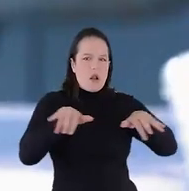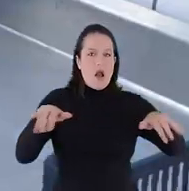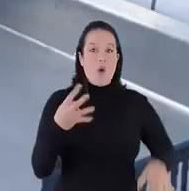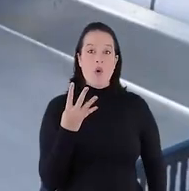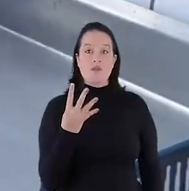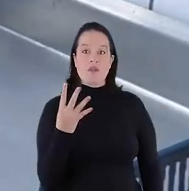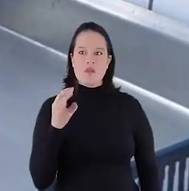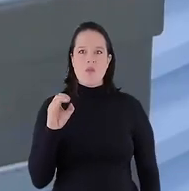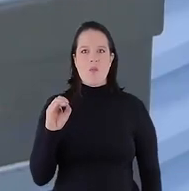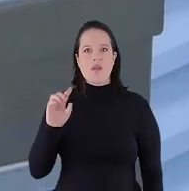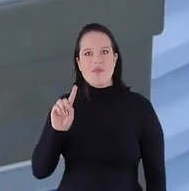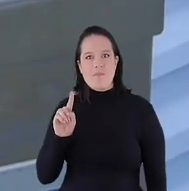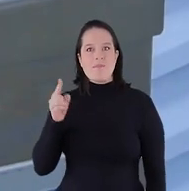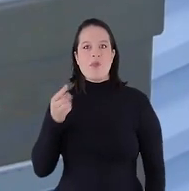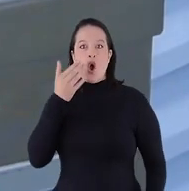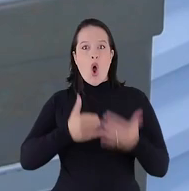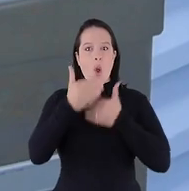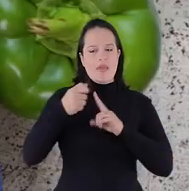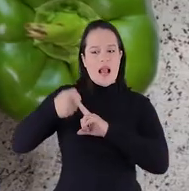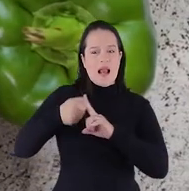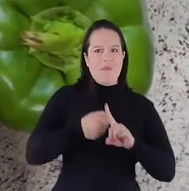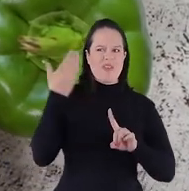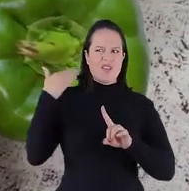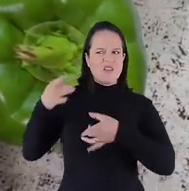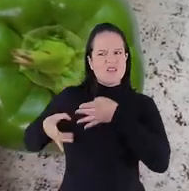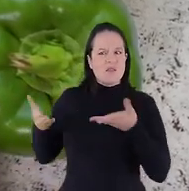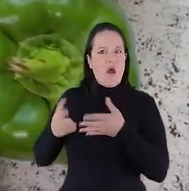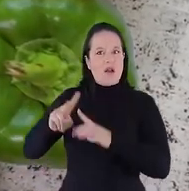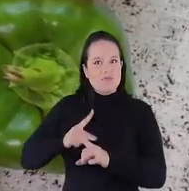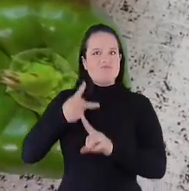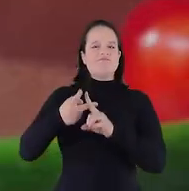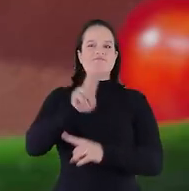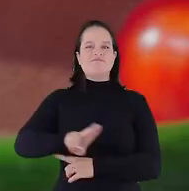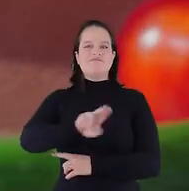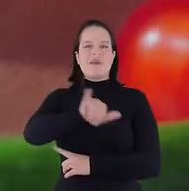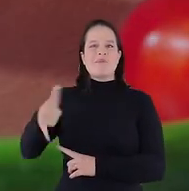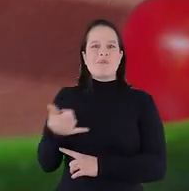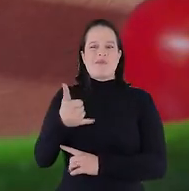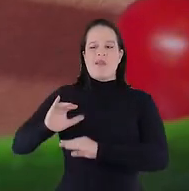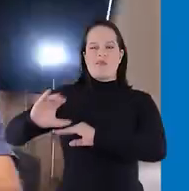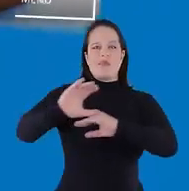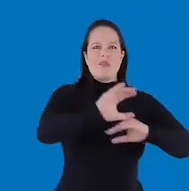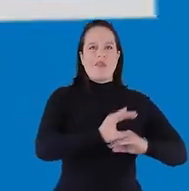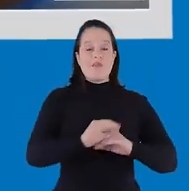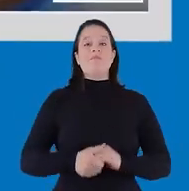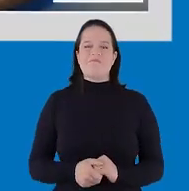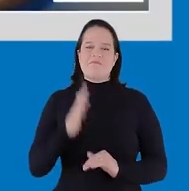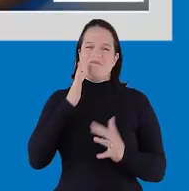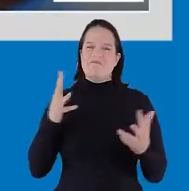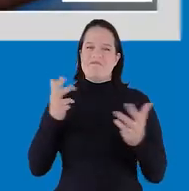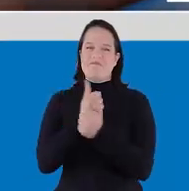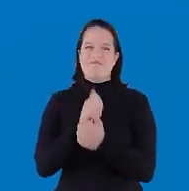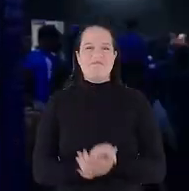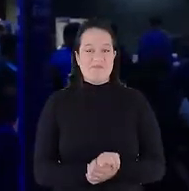distribui 440 toneladas de alimentos por mês. Alimentos que seriam descartados no SEASA hoje possuem destino certo. Isso é